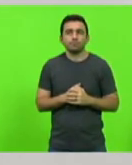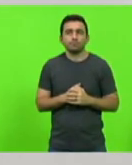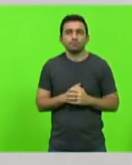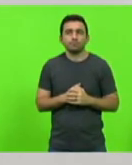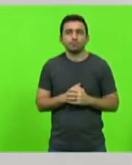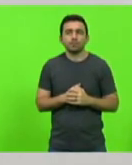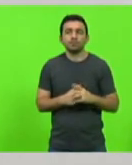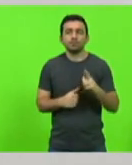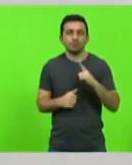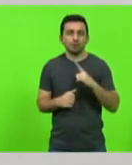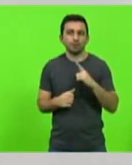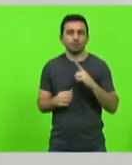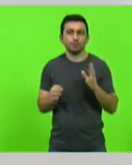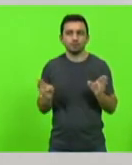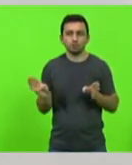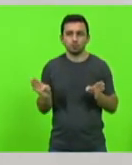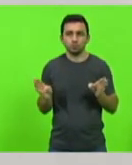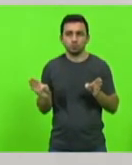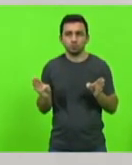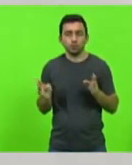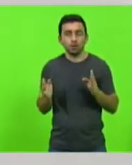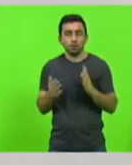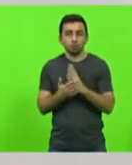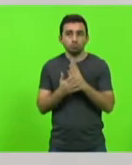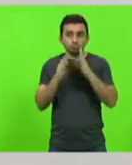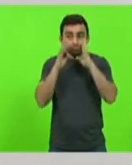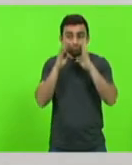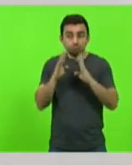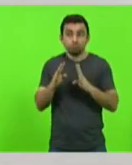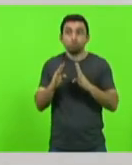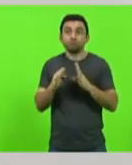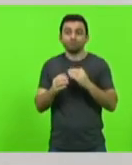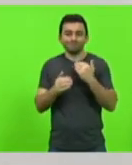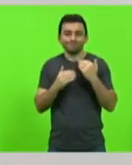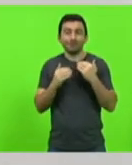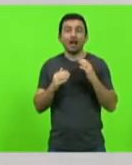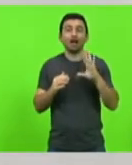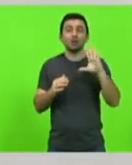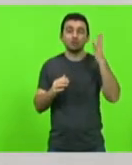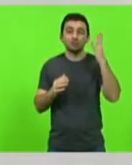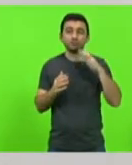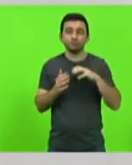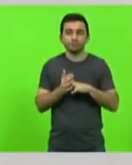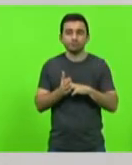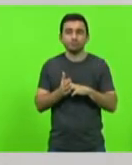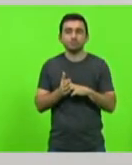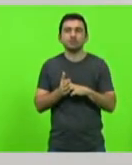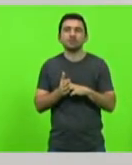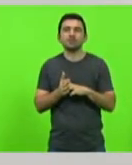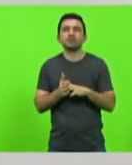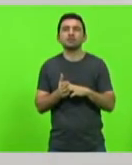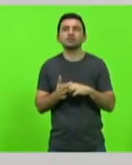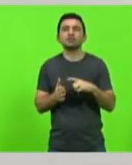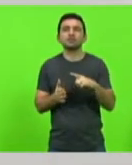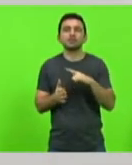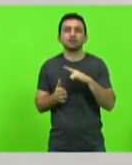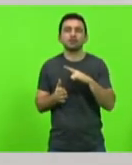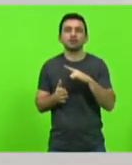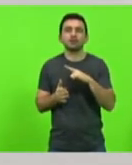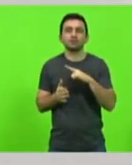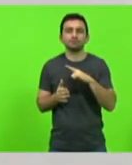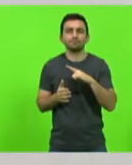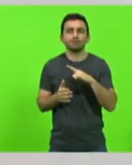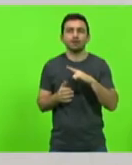períodos que chamam a atenção pela fatalidade dos acidentes e os acidentes com morte acontecem